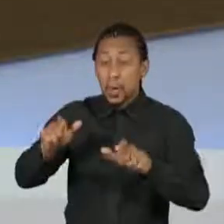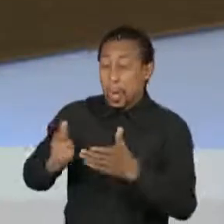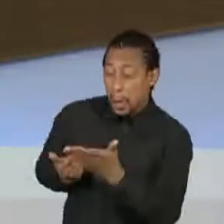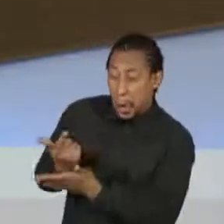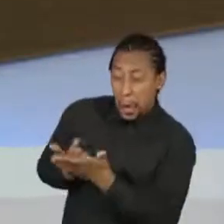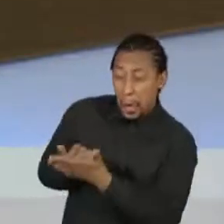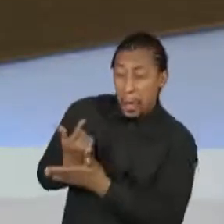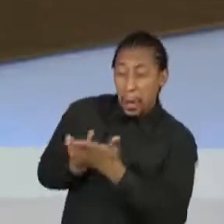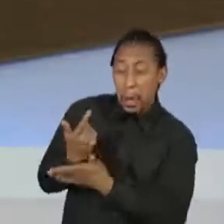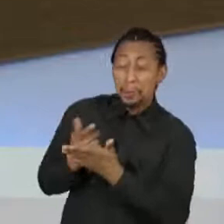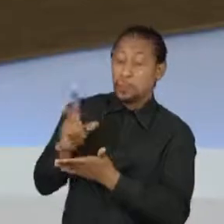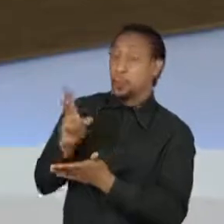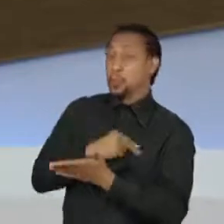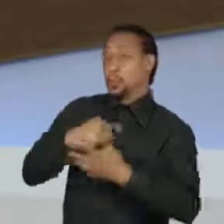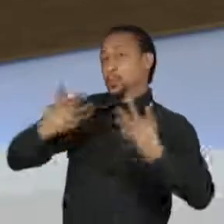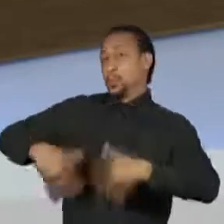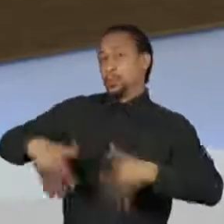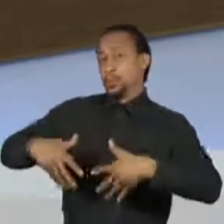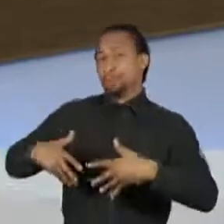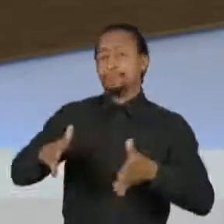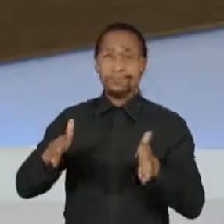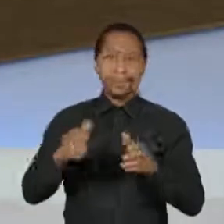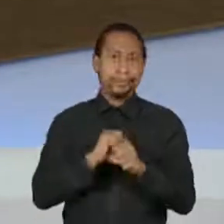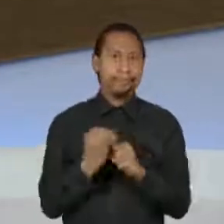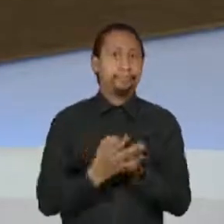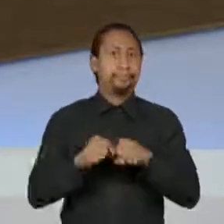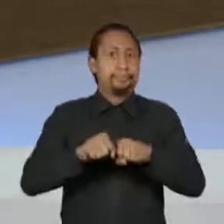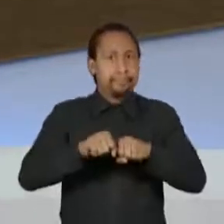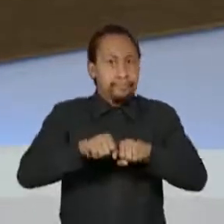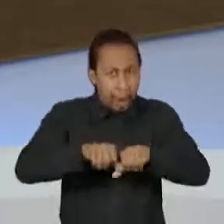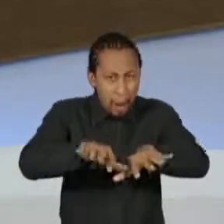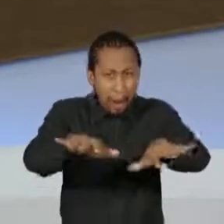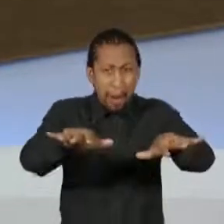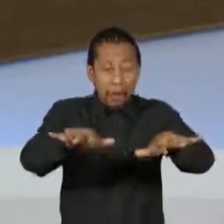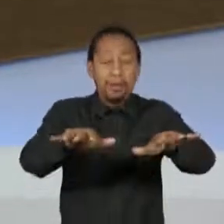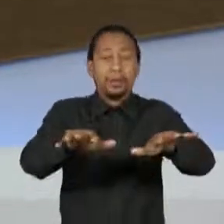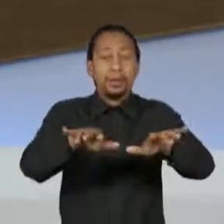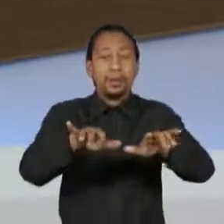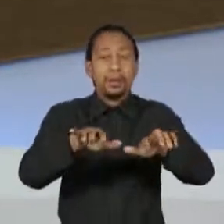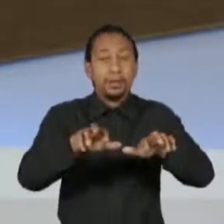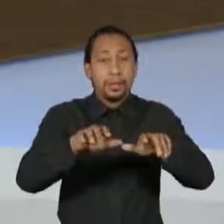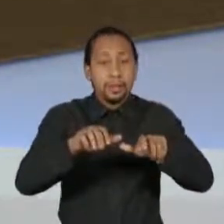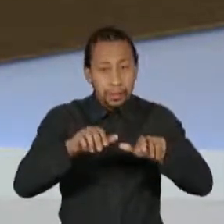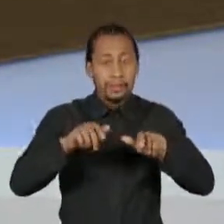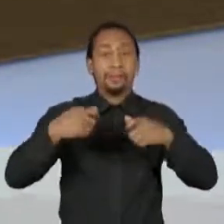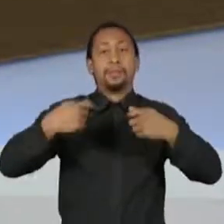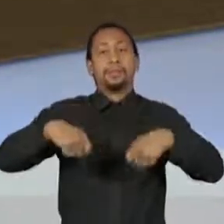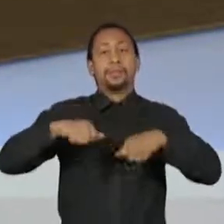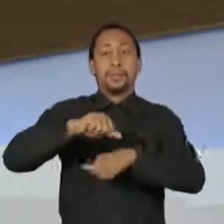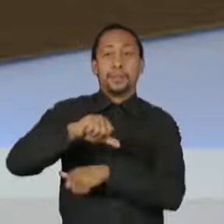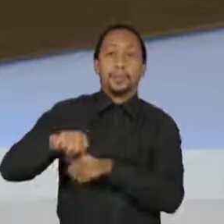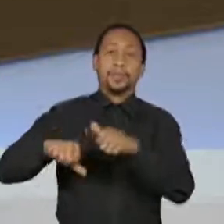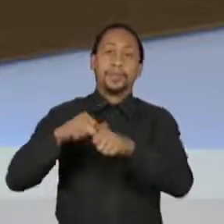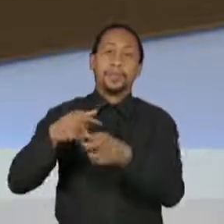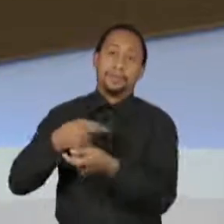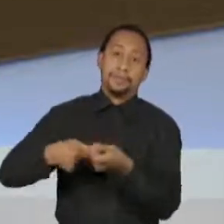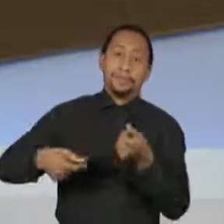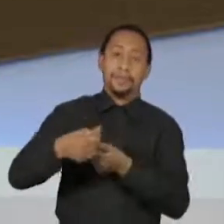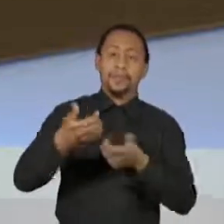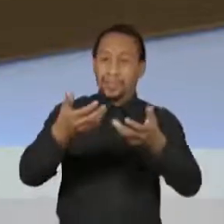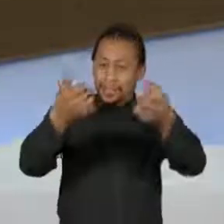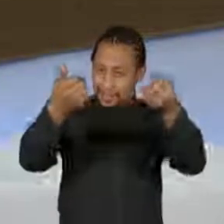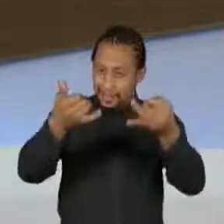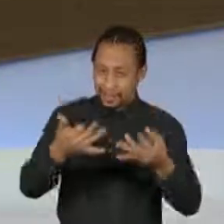saindo agora de um evento pandêmico, onde nós precisamos refazer nosso sistema econômico. E aí, o senhor fala muito sobre o New Deal